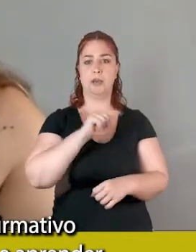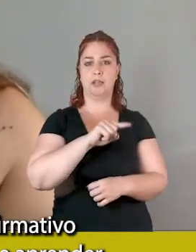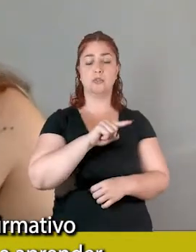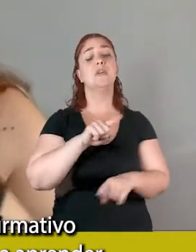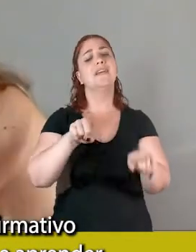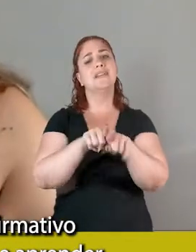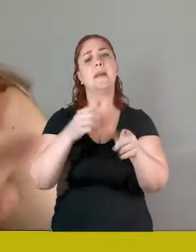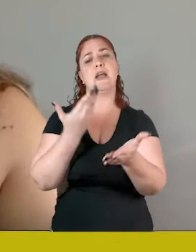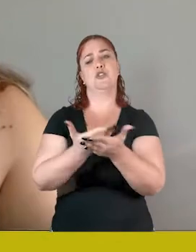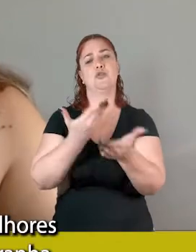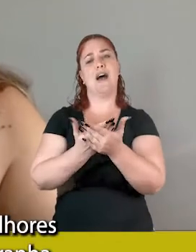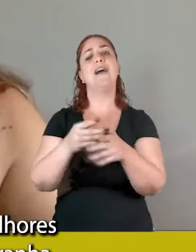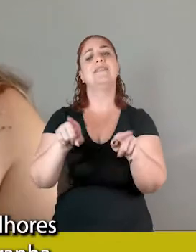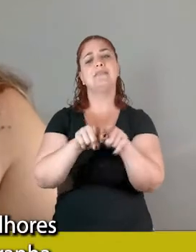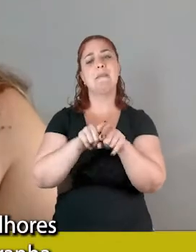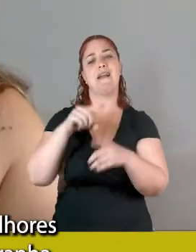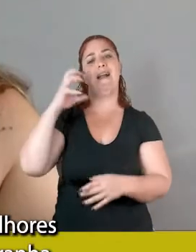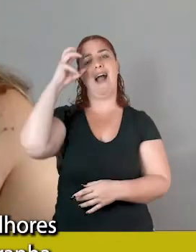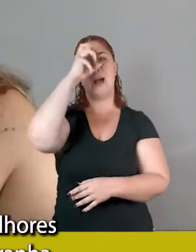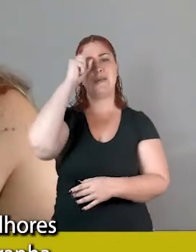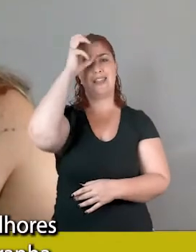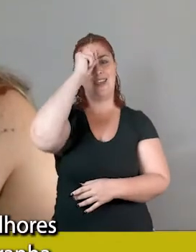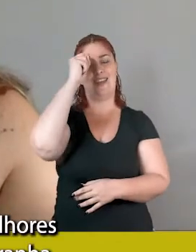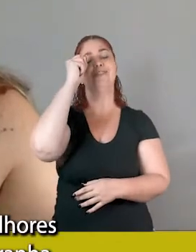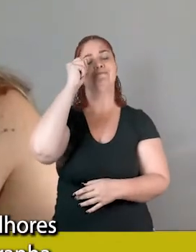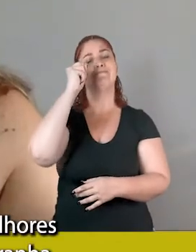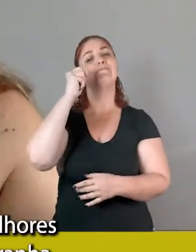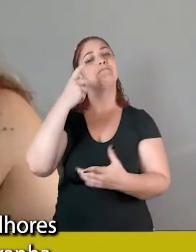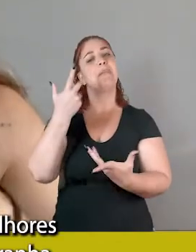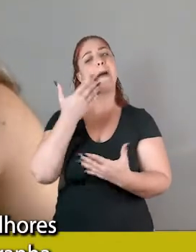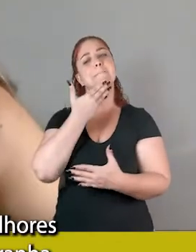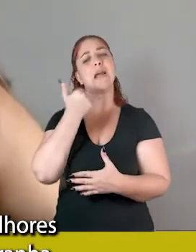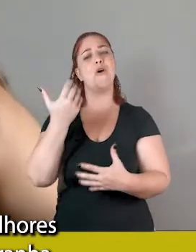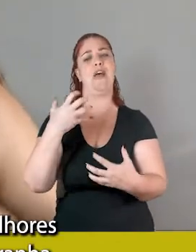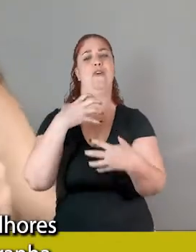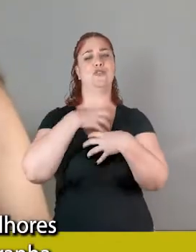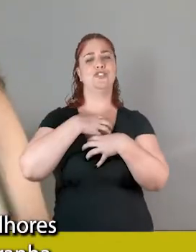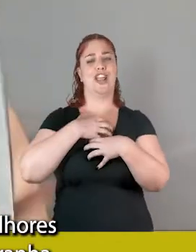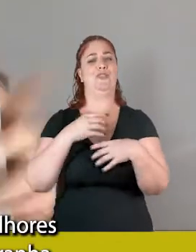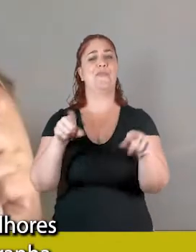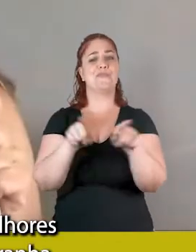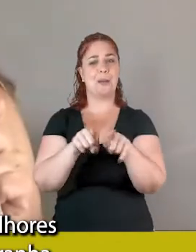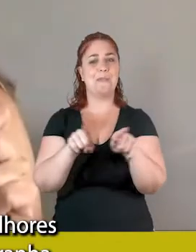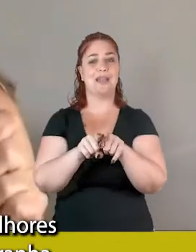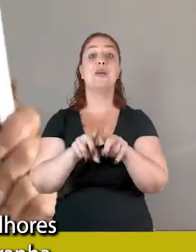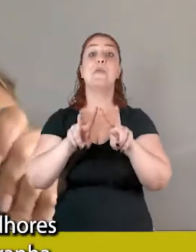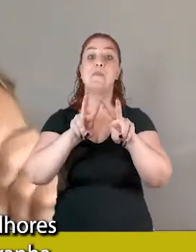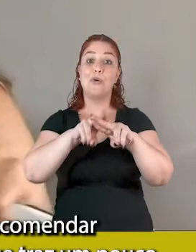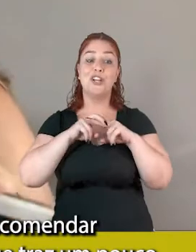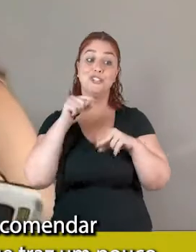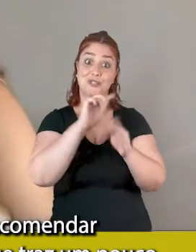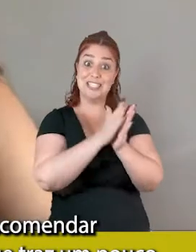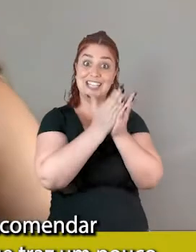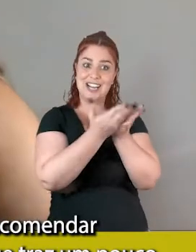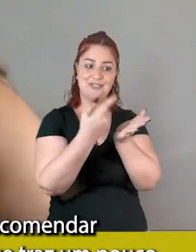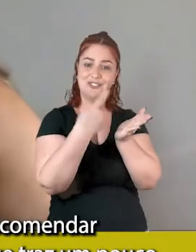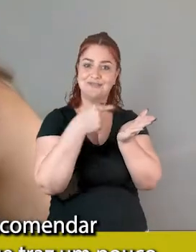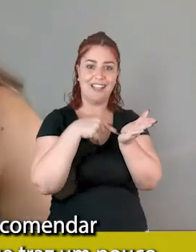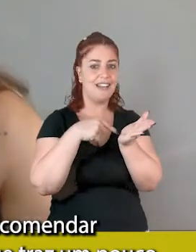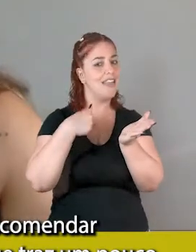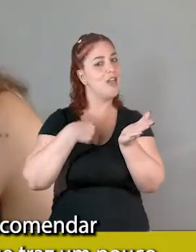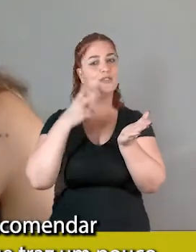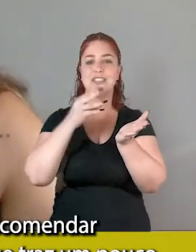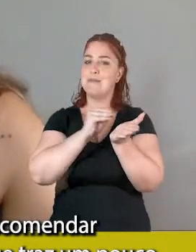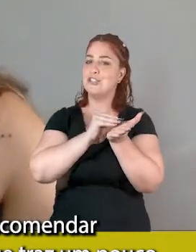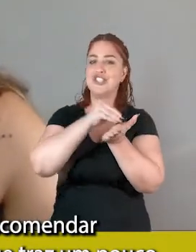estudar e aprender e um dos jeitos melhores é com o livro do Aranha que eu não canso de